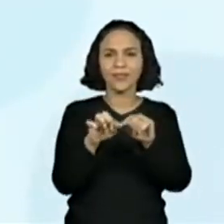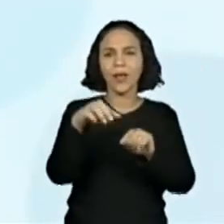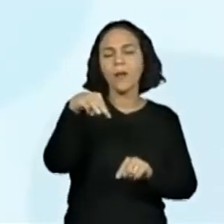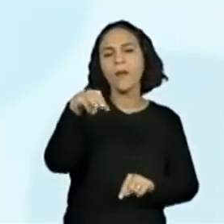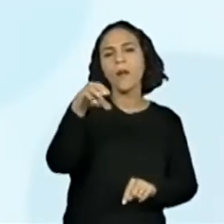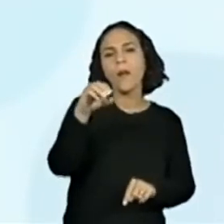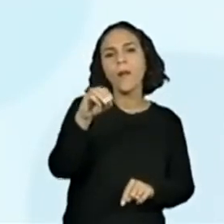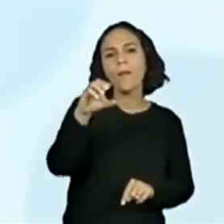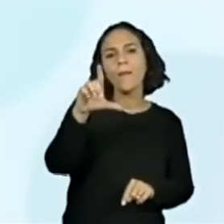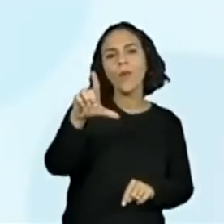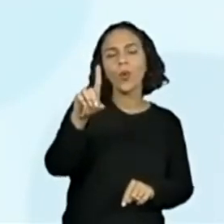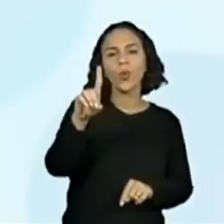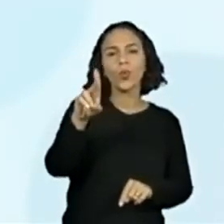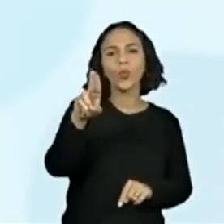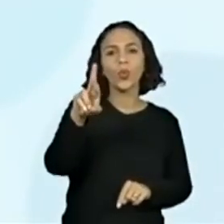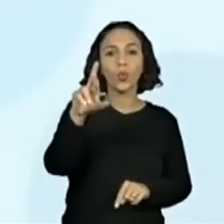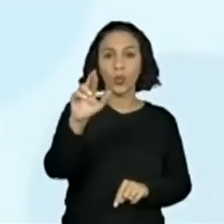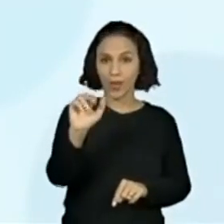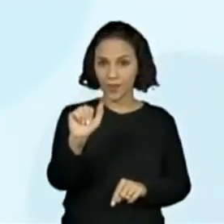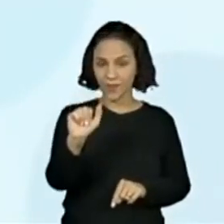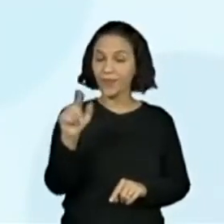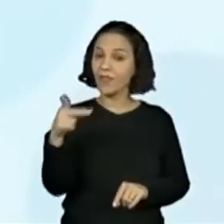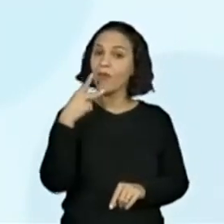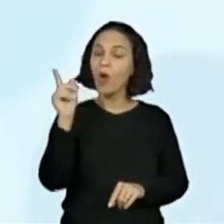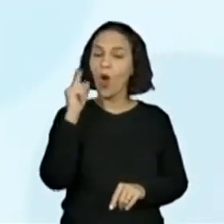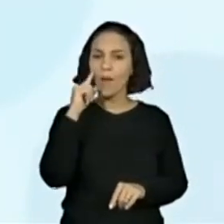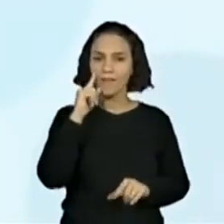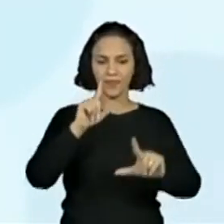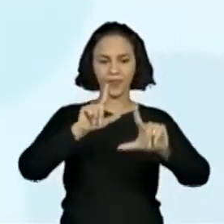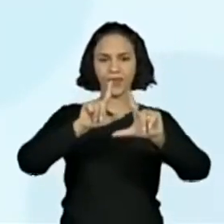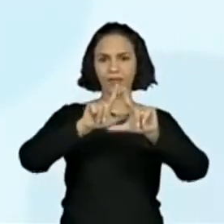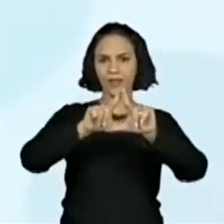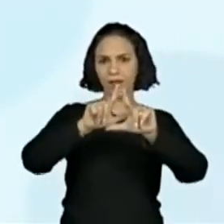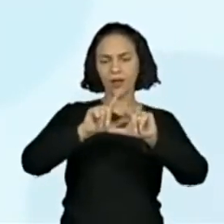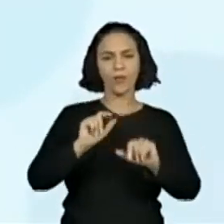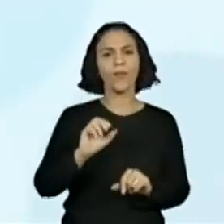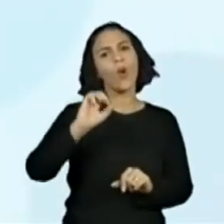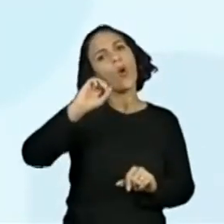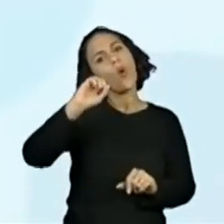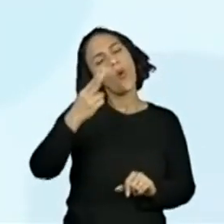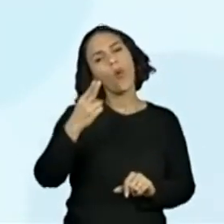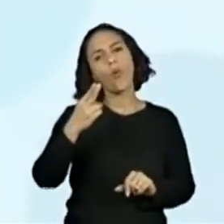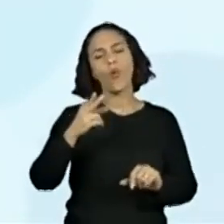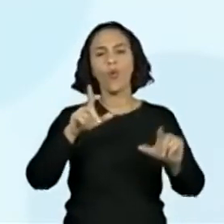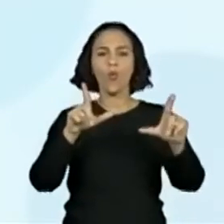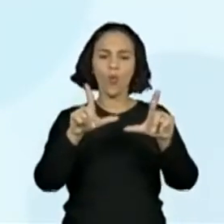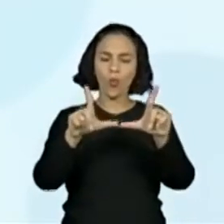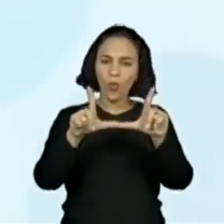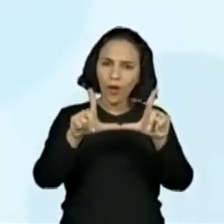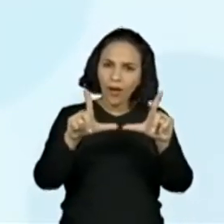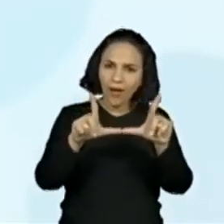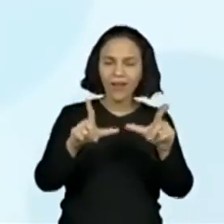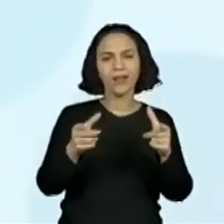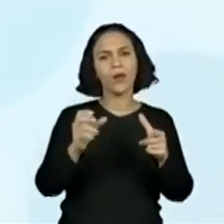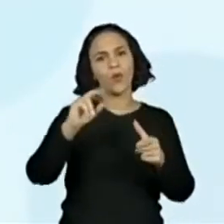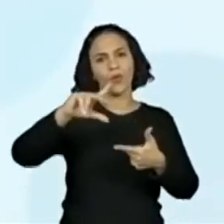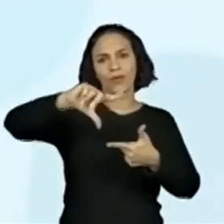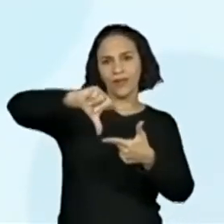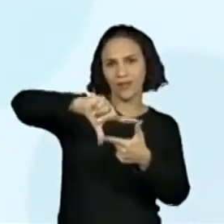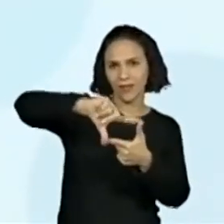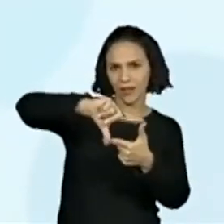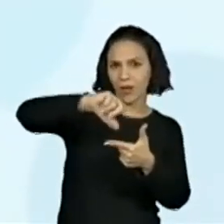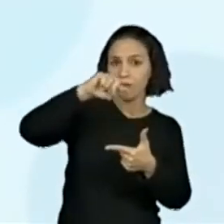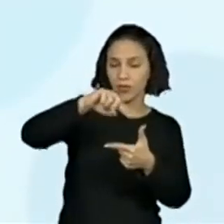disse que a medida do contorno de um triângulo ou de um quadrilátero, como os quadrados e os